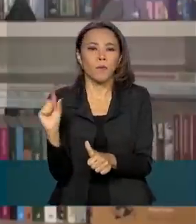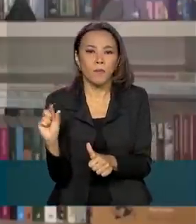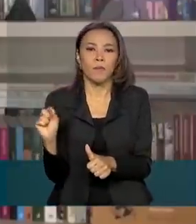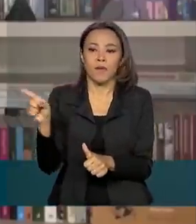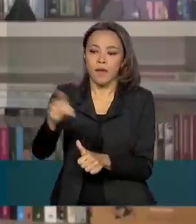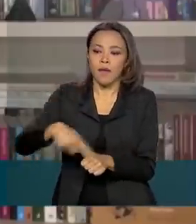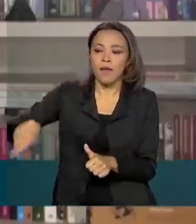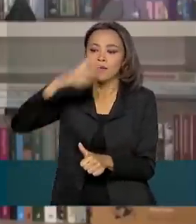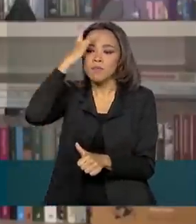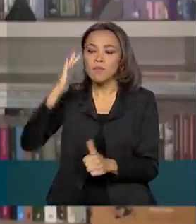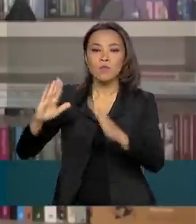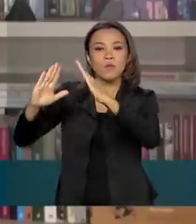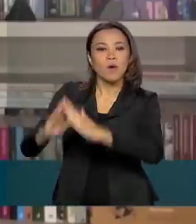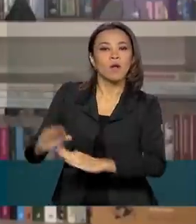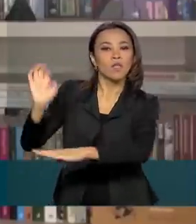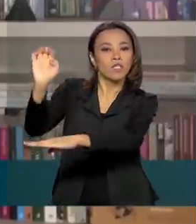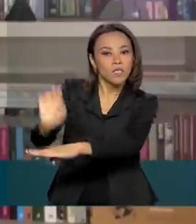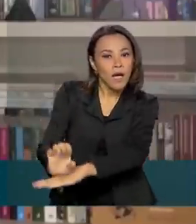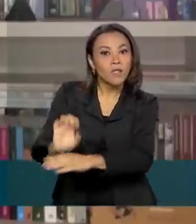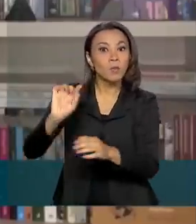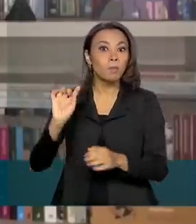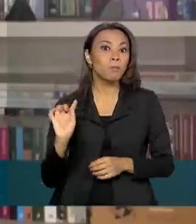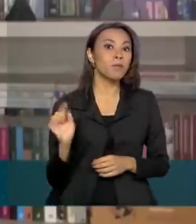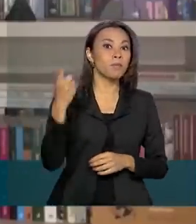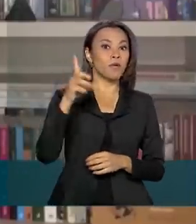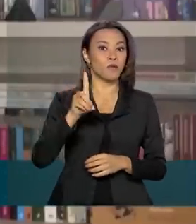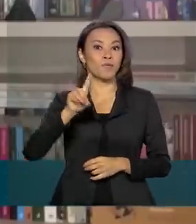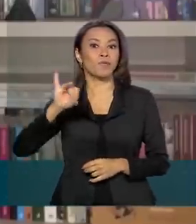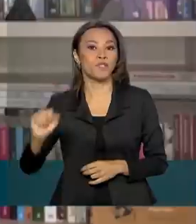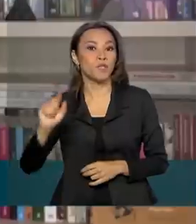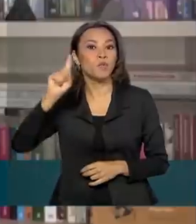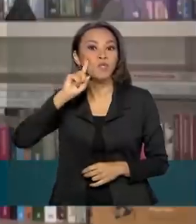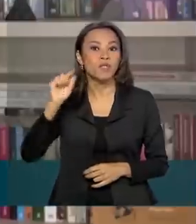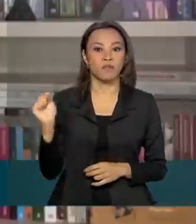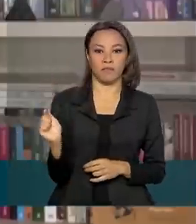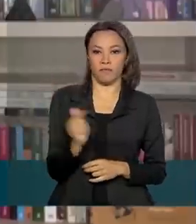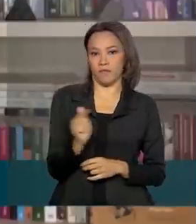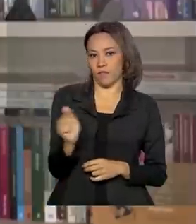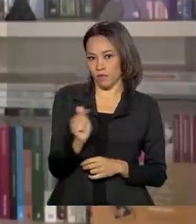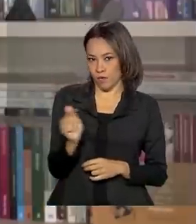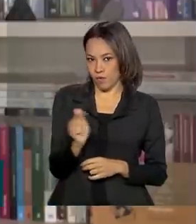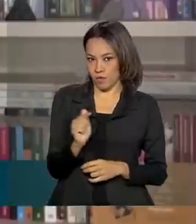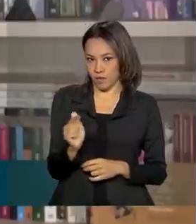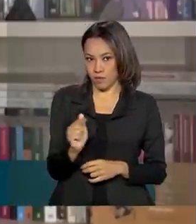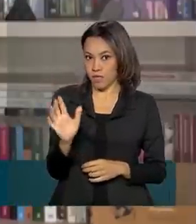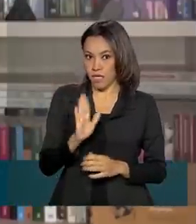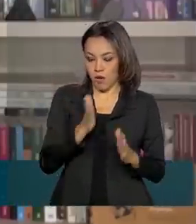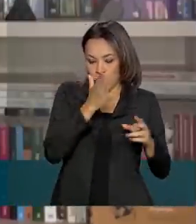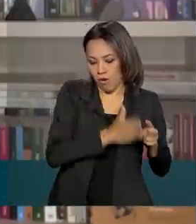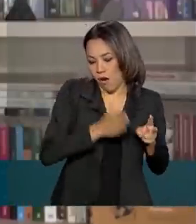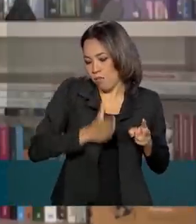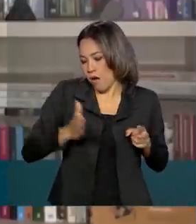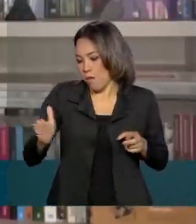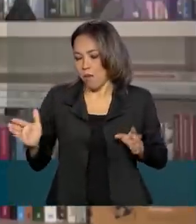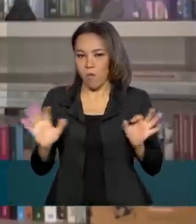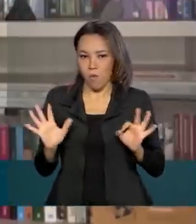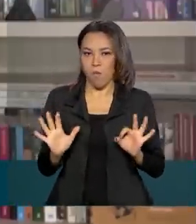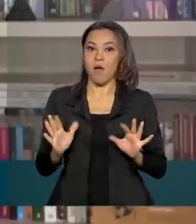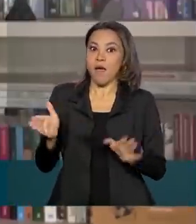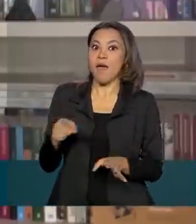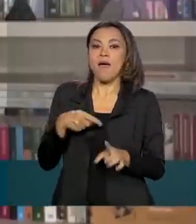os amapaenses no primeiro dia do calendário, ou seja, dia 22, e não de forma escalonada. Essa